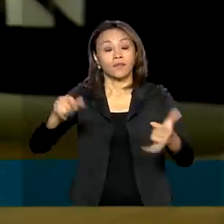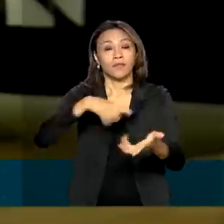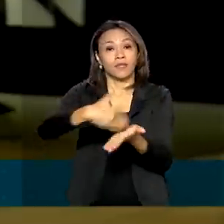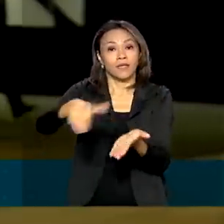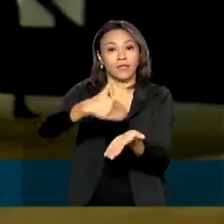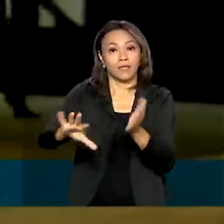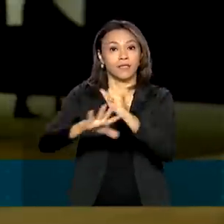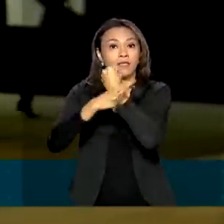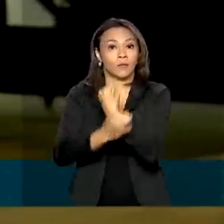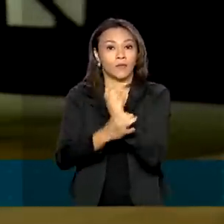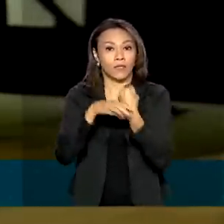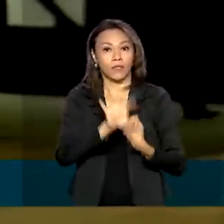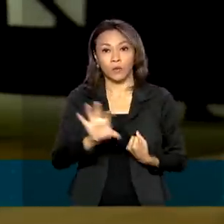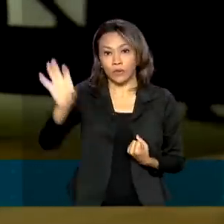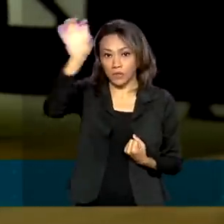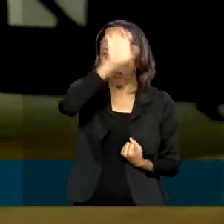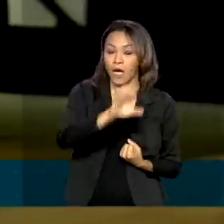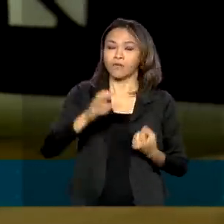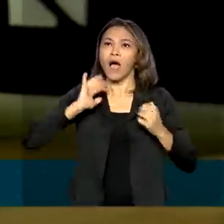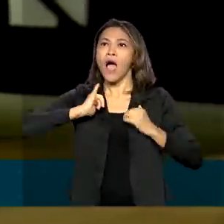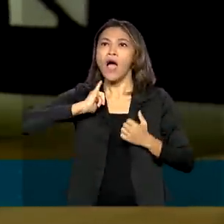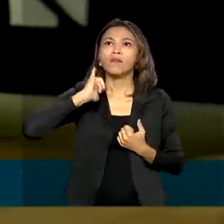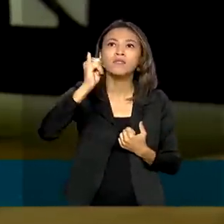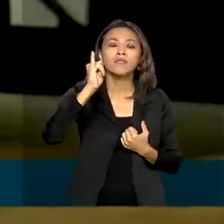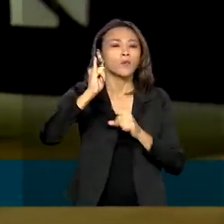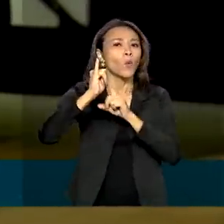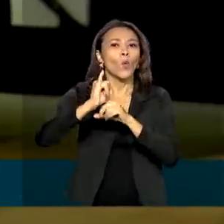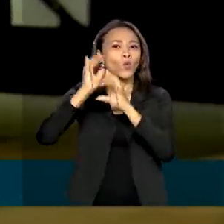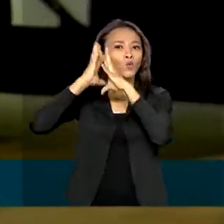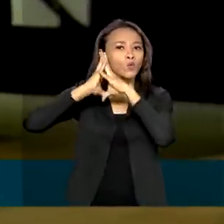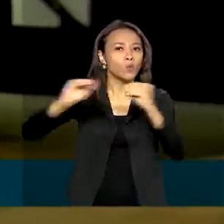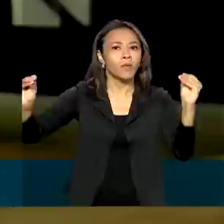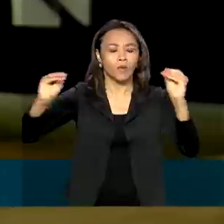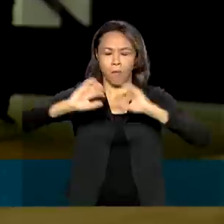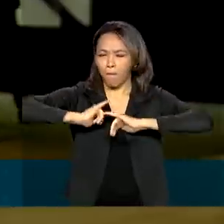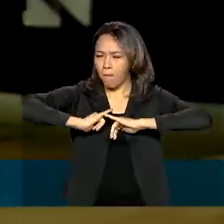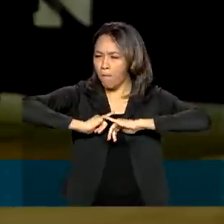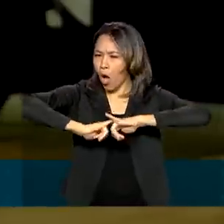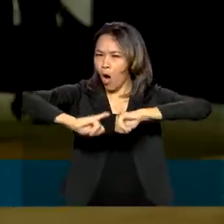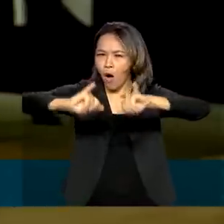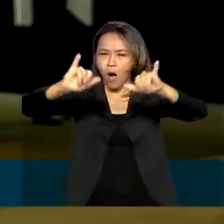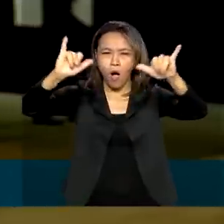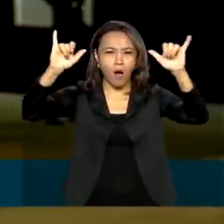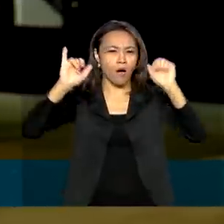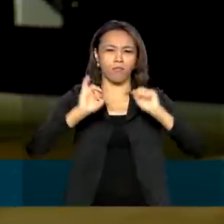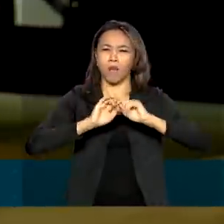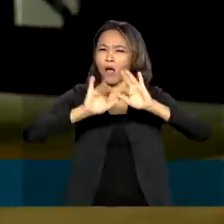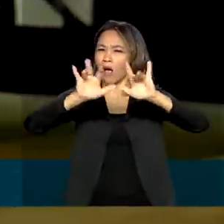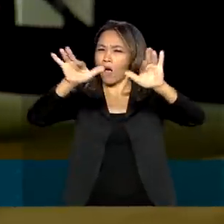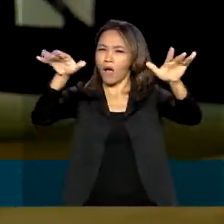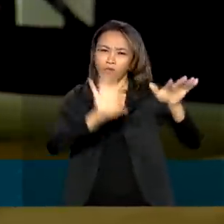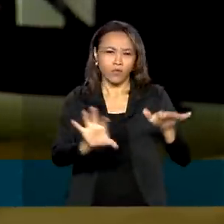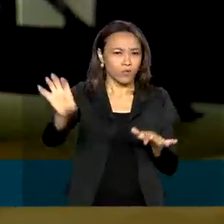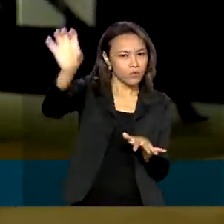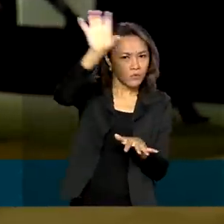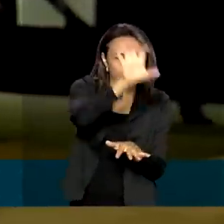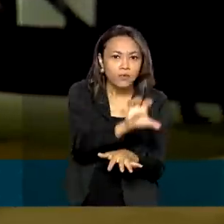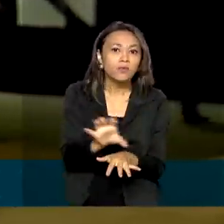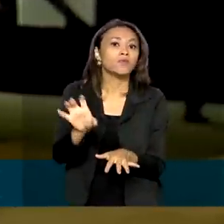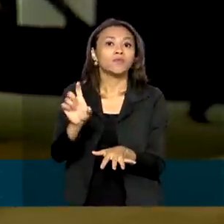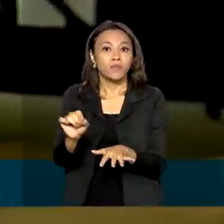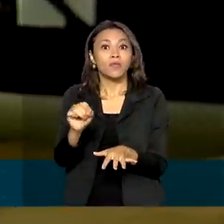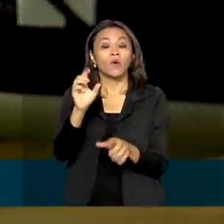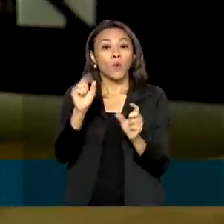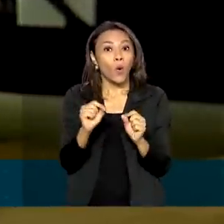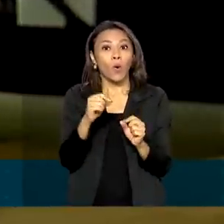sobre os casos de desaparecimento, nós emitiremos sinais de alerta para os policiais daquela região com a